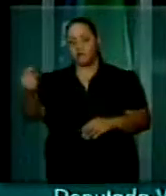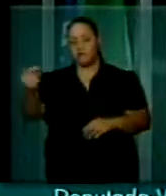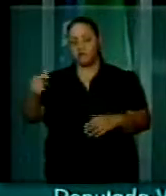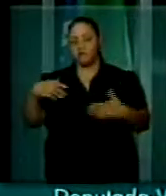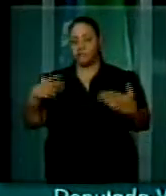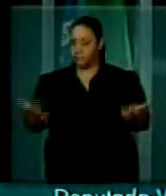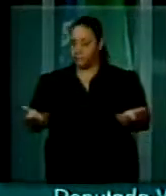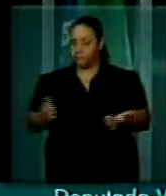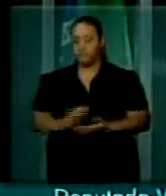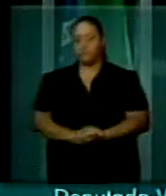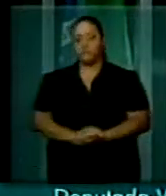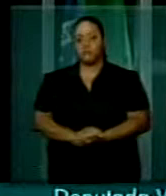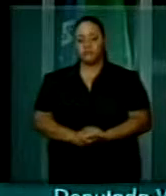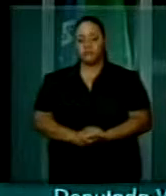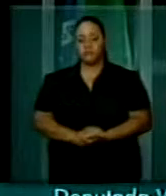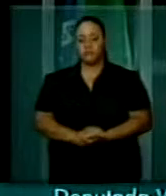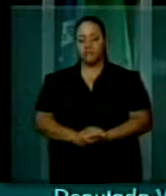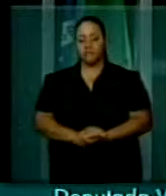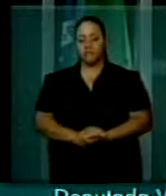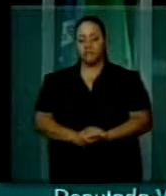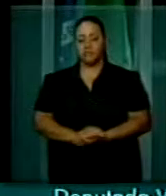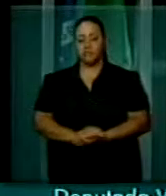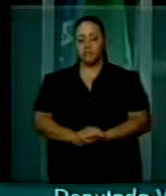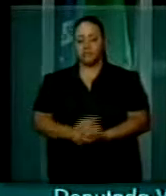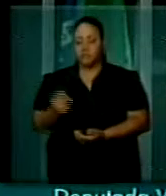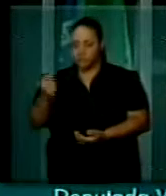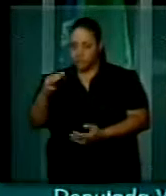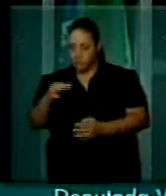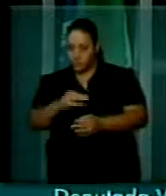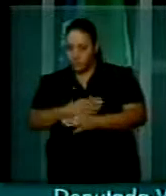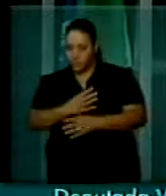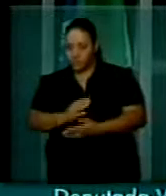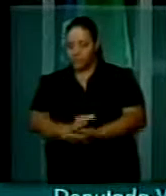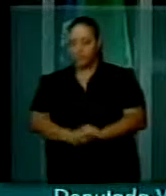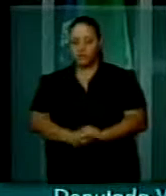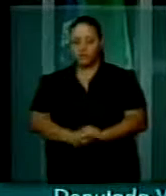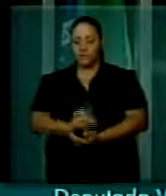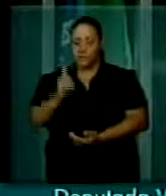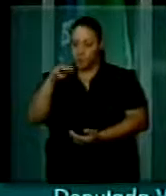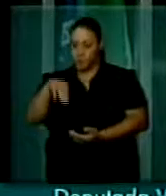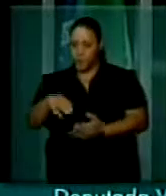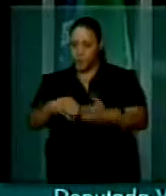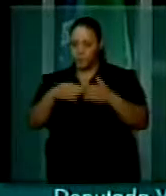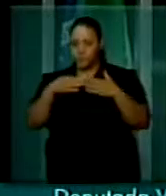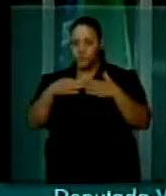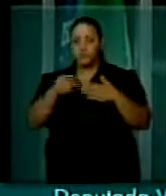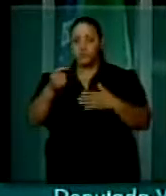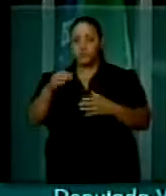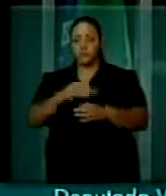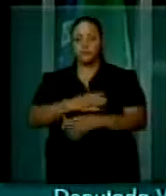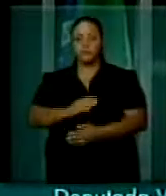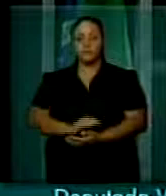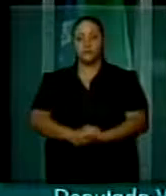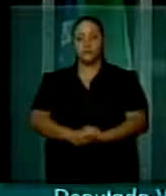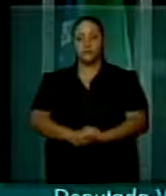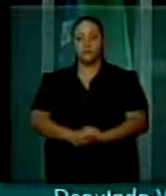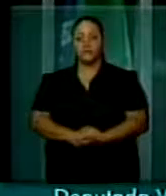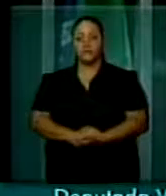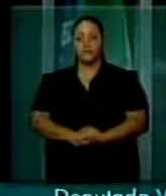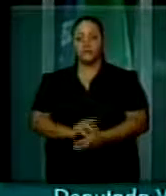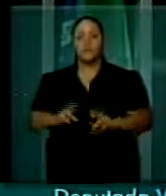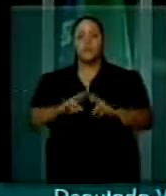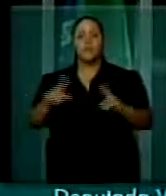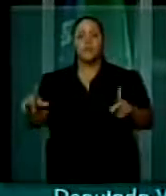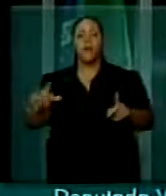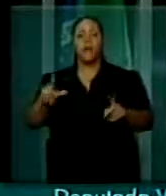não é, na realidade, eu concluo, deputado, mais um minutinho, principalmente para concluir, não é um